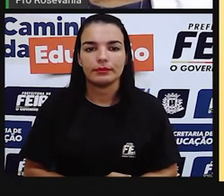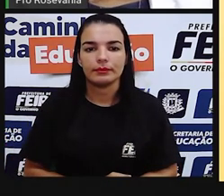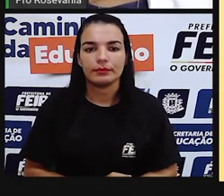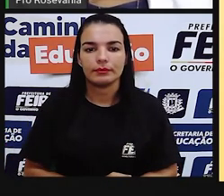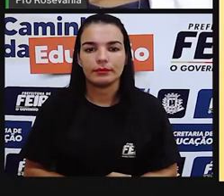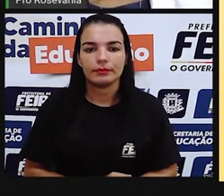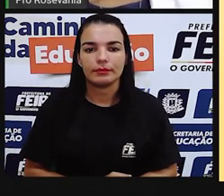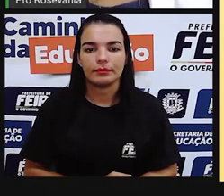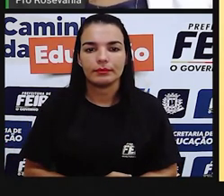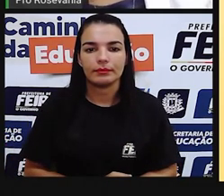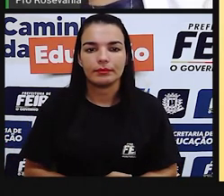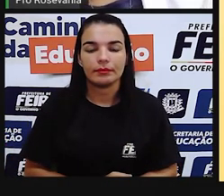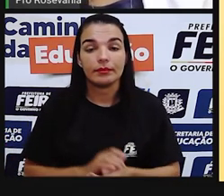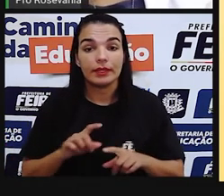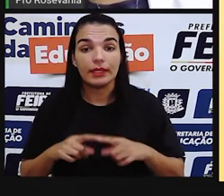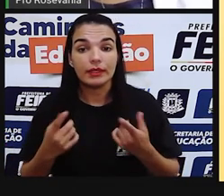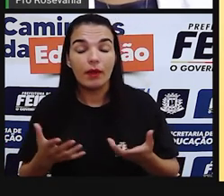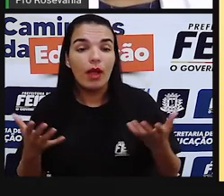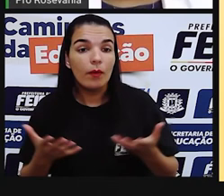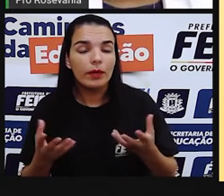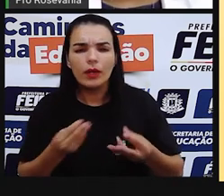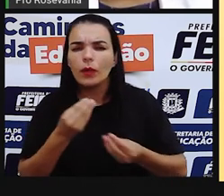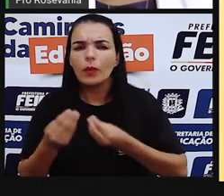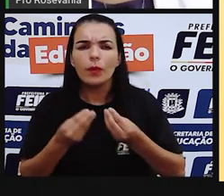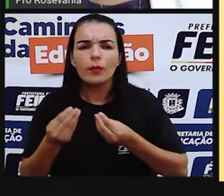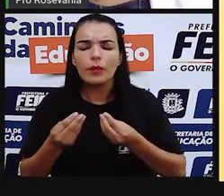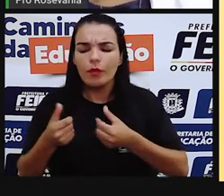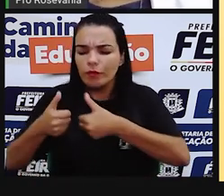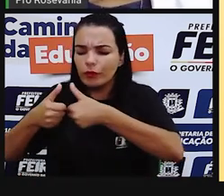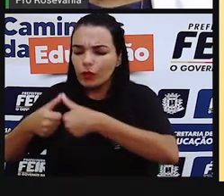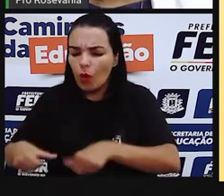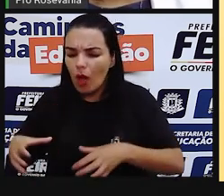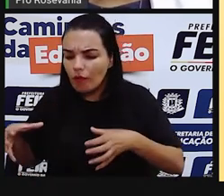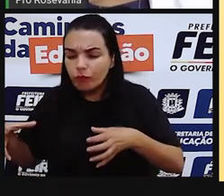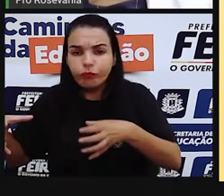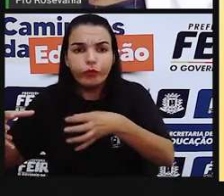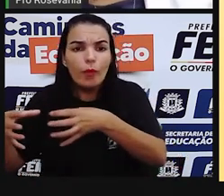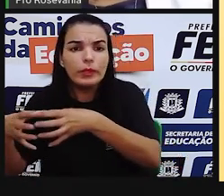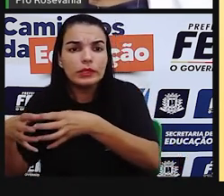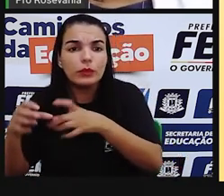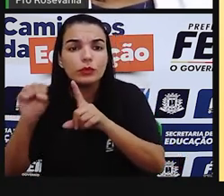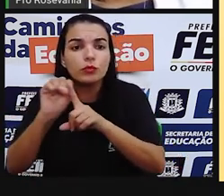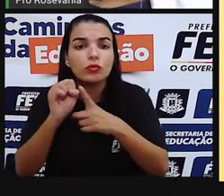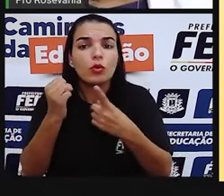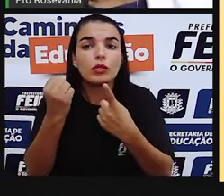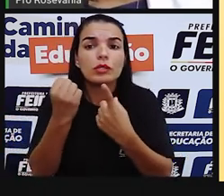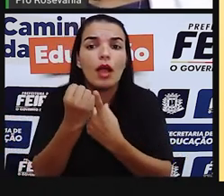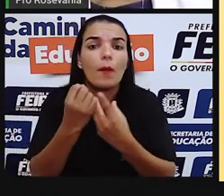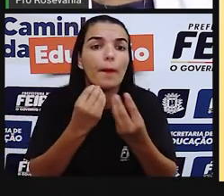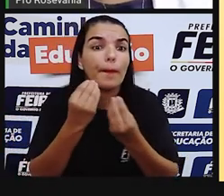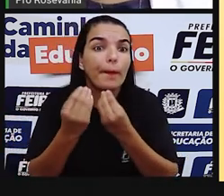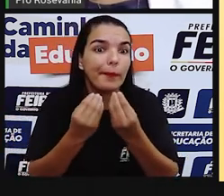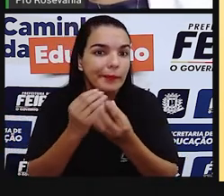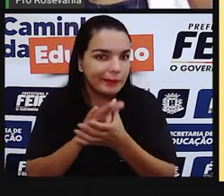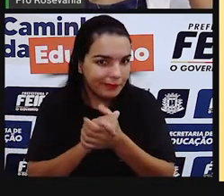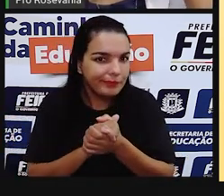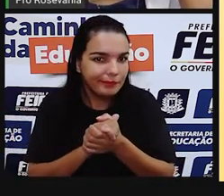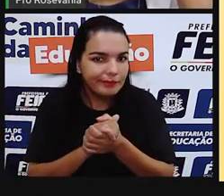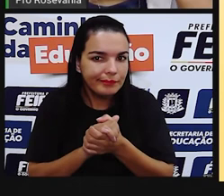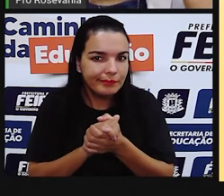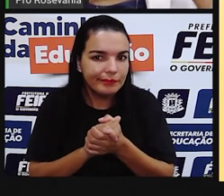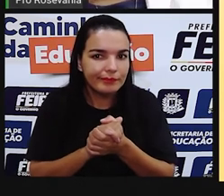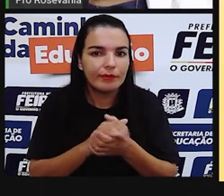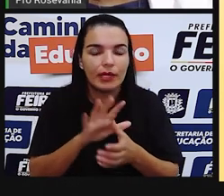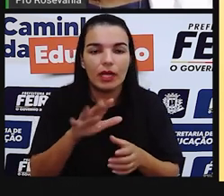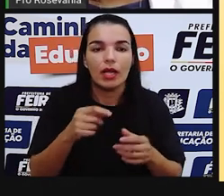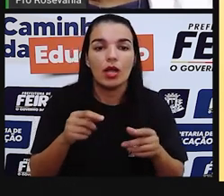dessa misturação como é que ficou a formação social do nosso país aí o a gente se acertou quando